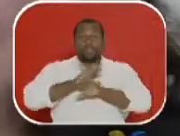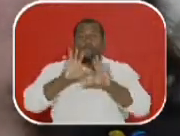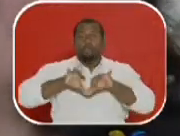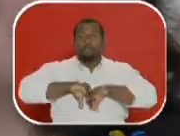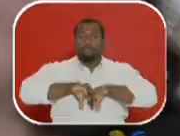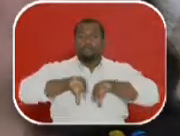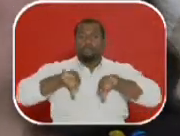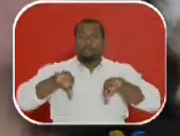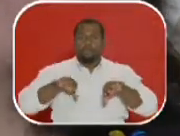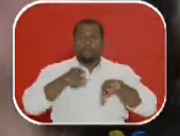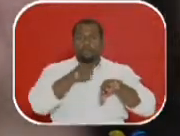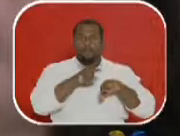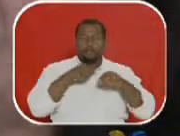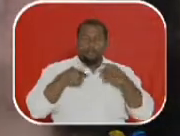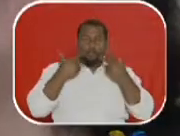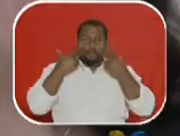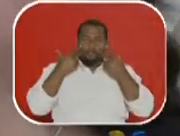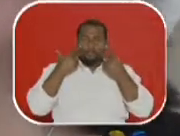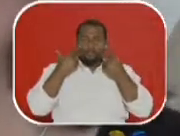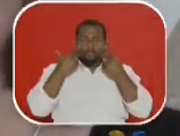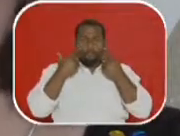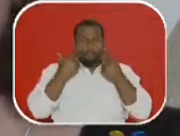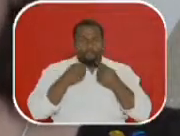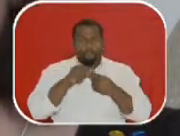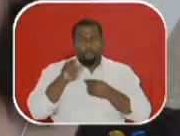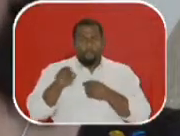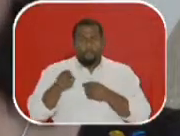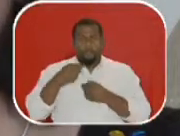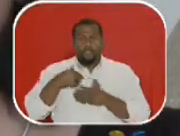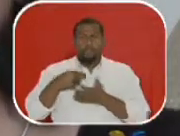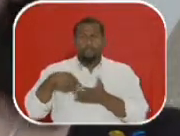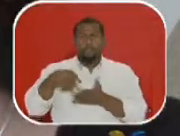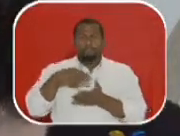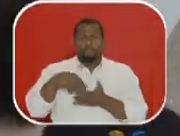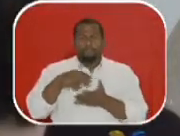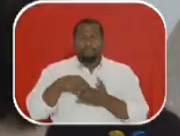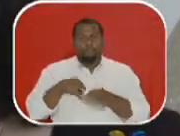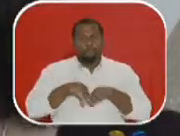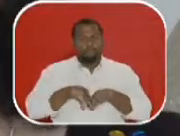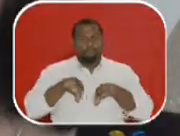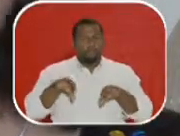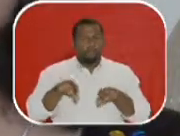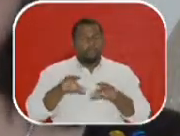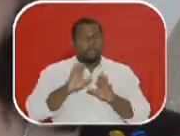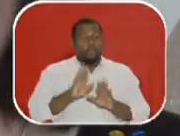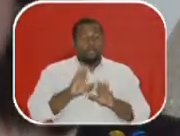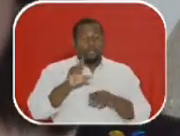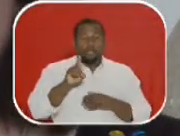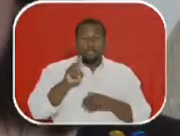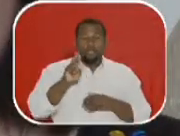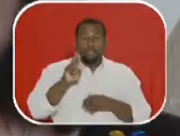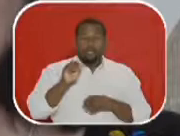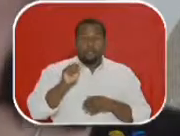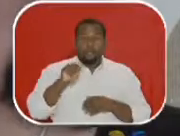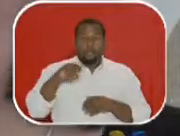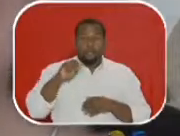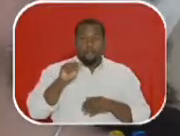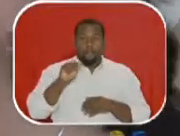tornou muito clara essa separação entre a teatralidade e a dramaticidade que eu tinha. Então, a dramaturgia